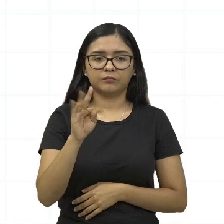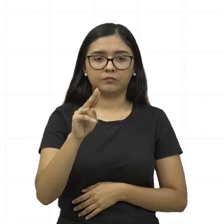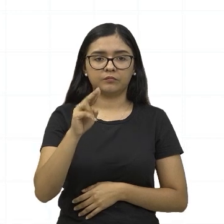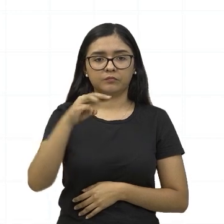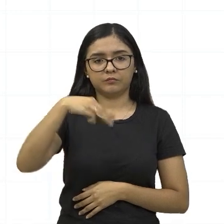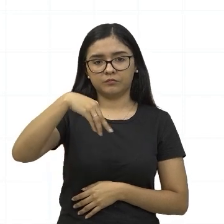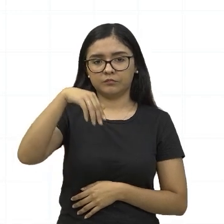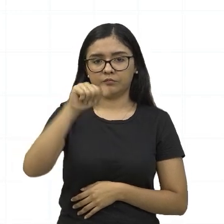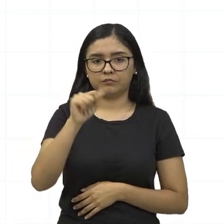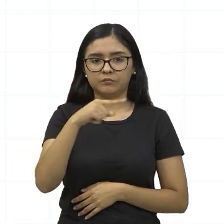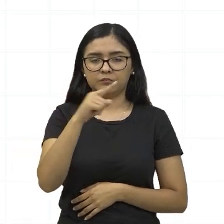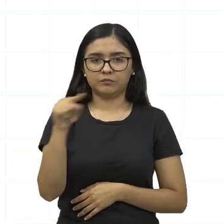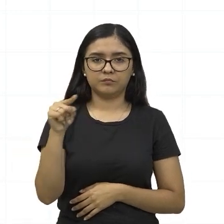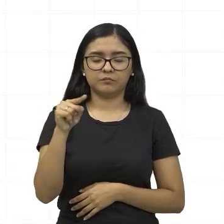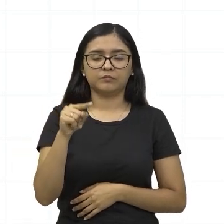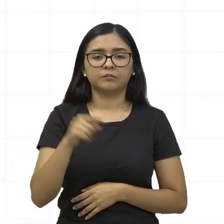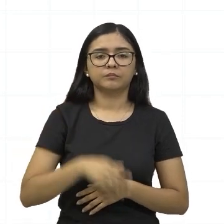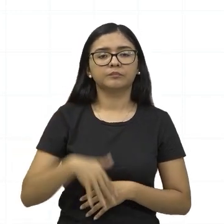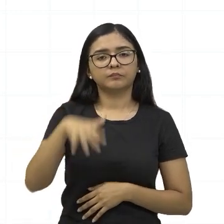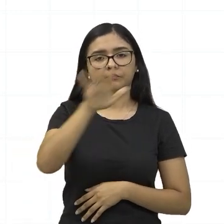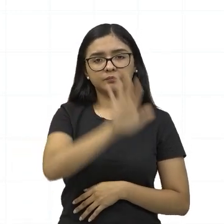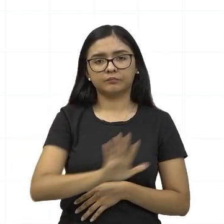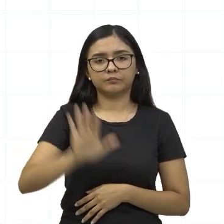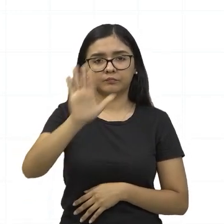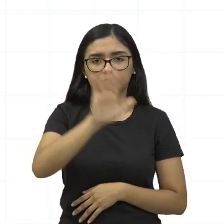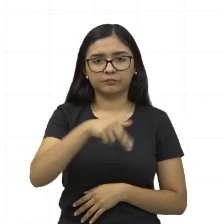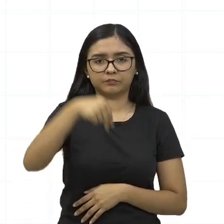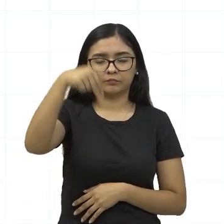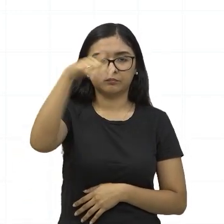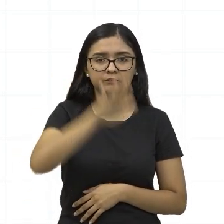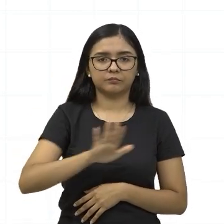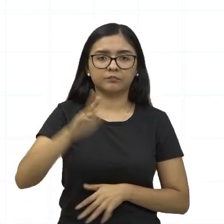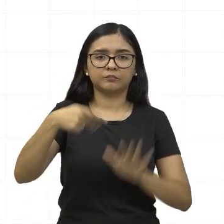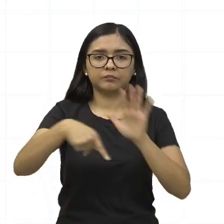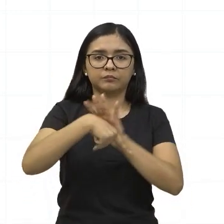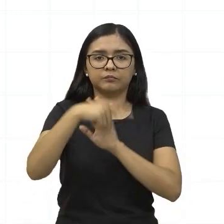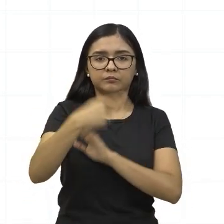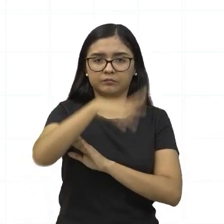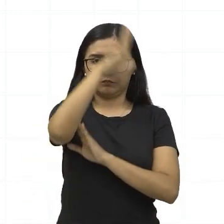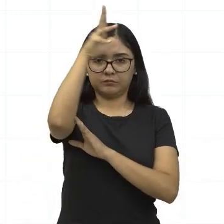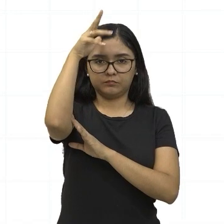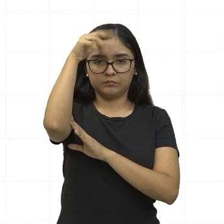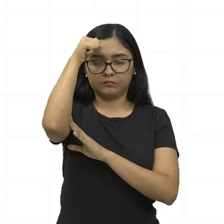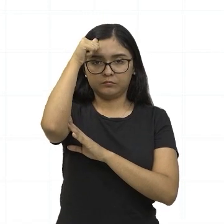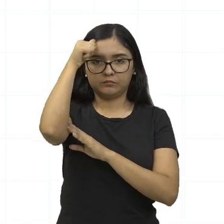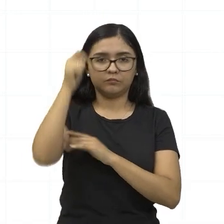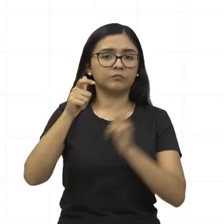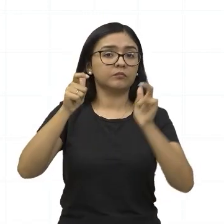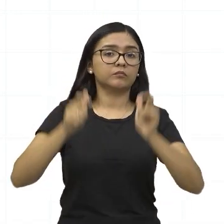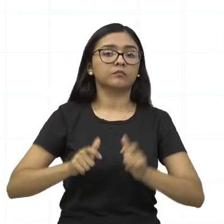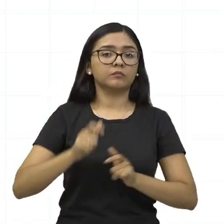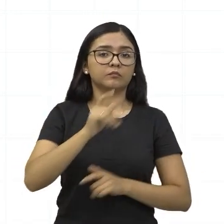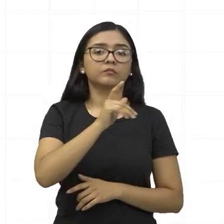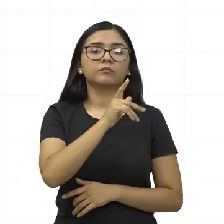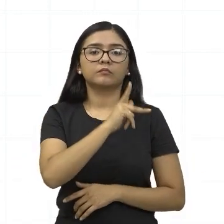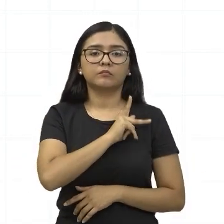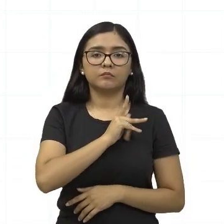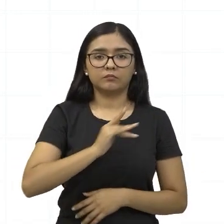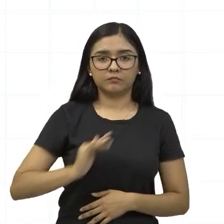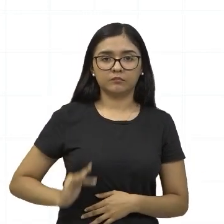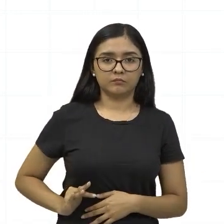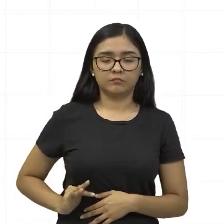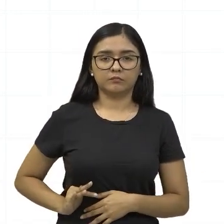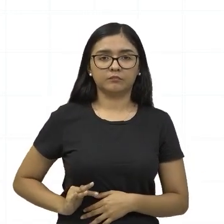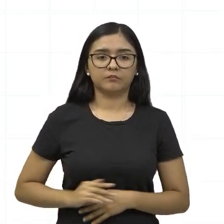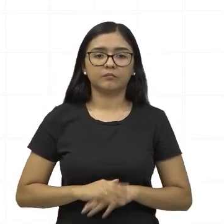Amazonas. E a localização fica sobre a jurisdição do município de Presidente Figueiredo. Então,